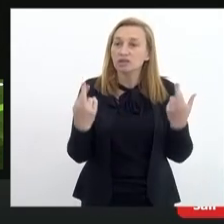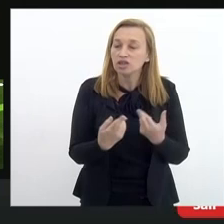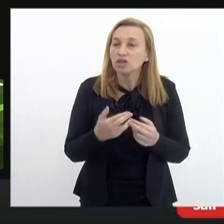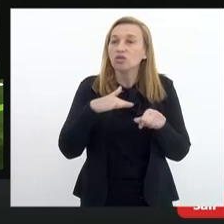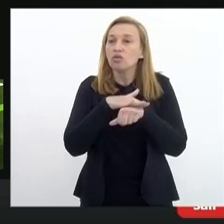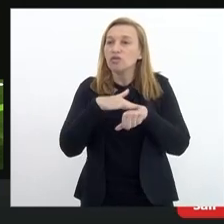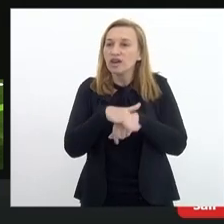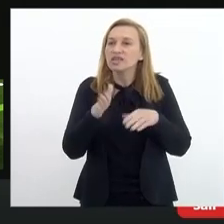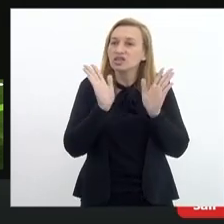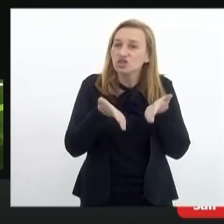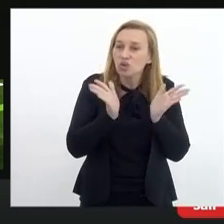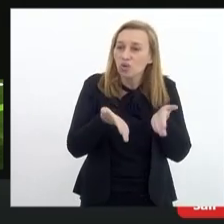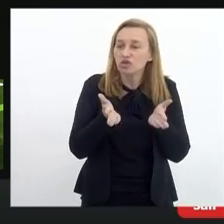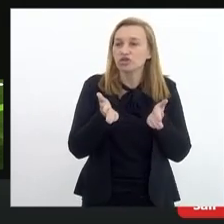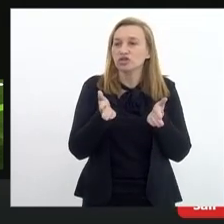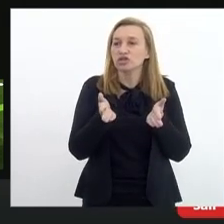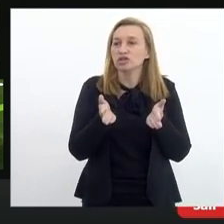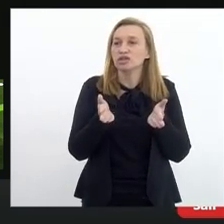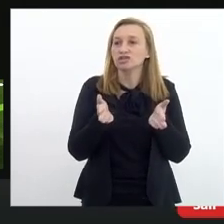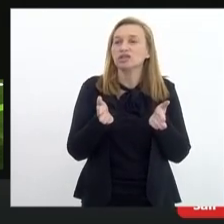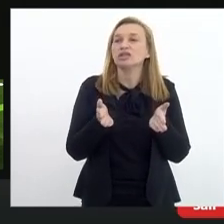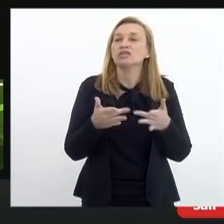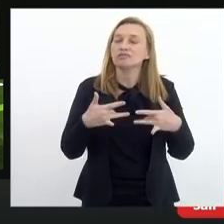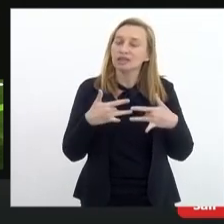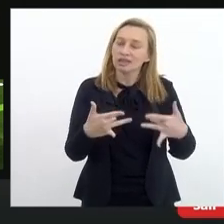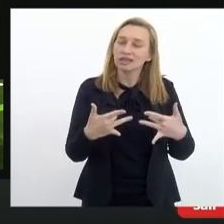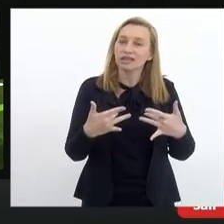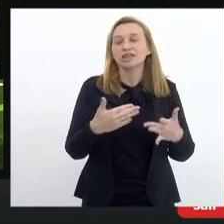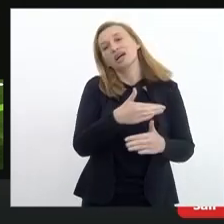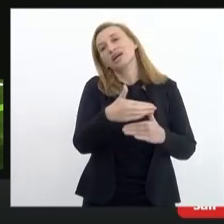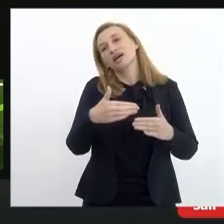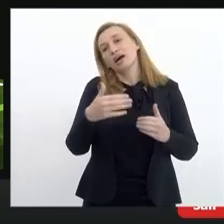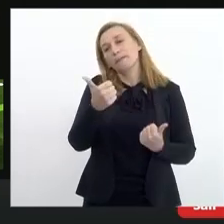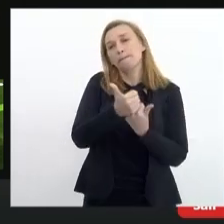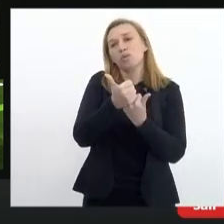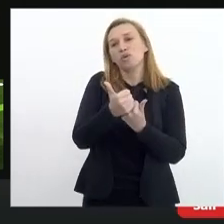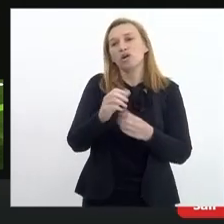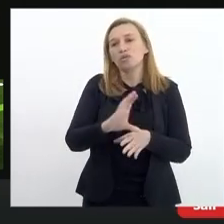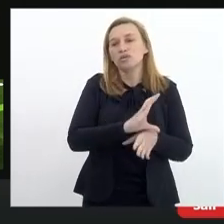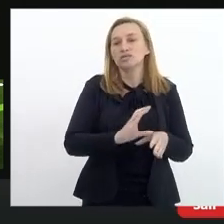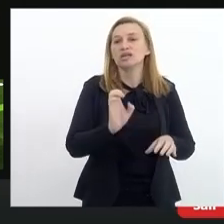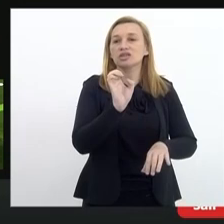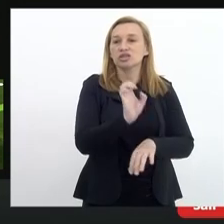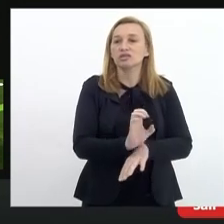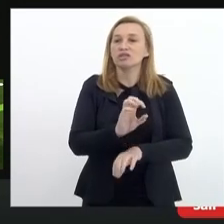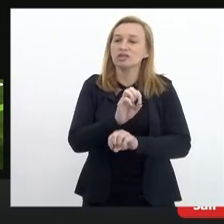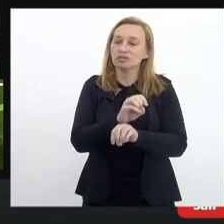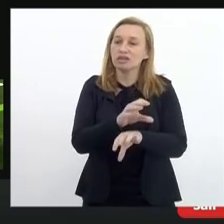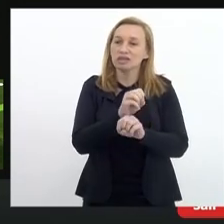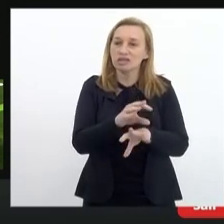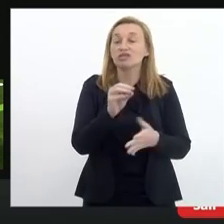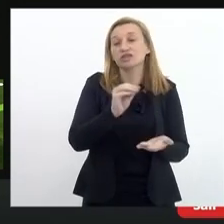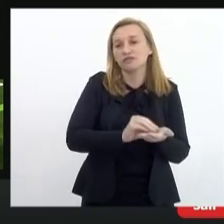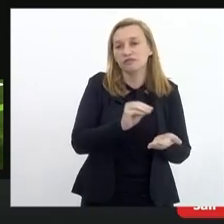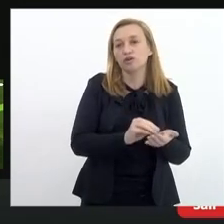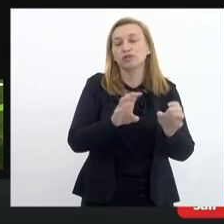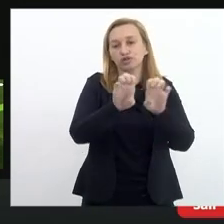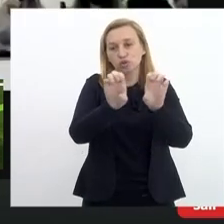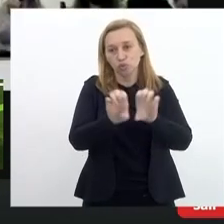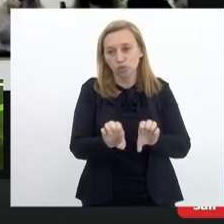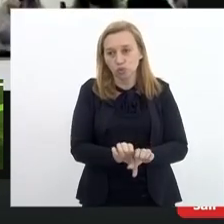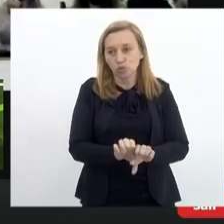conversa hoje e toda nossa solidariedade apoio aí ao Conselho Estadual de Educação com essa falta de estrutura